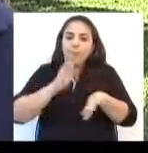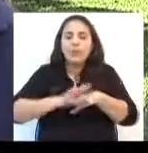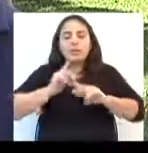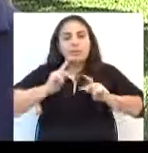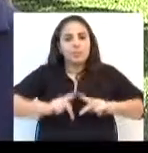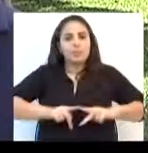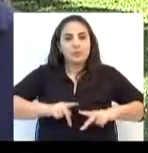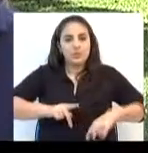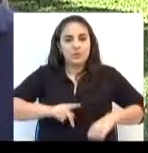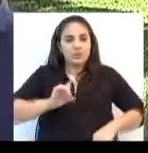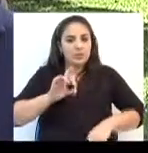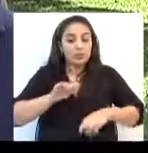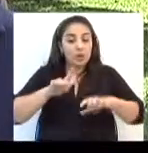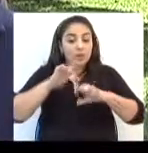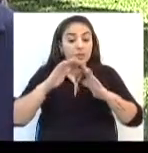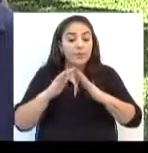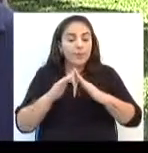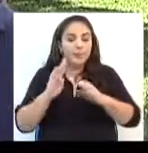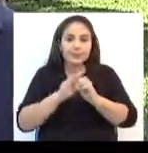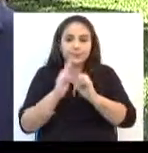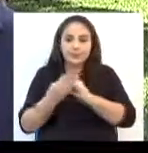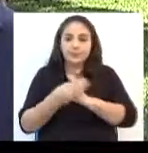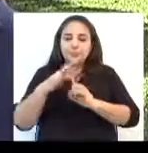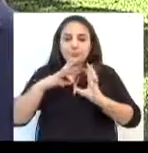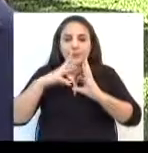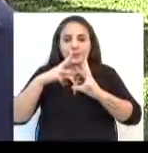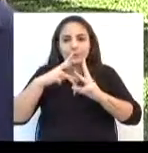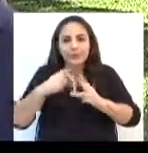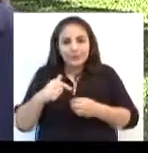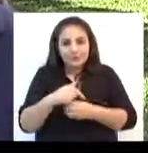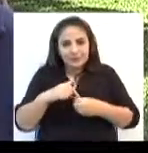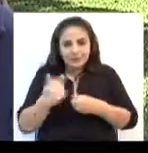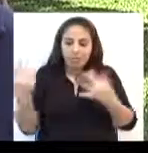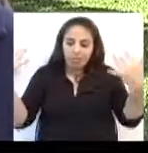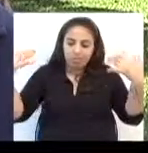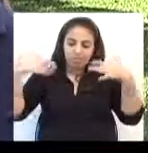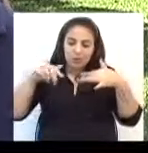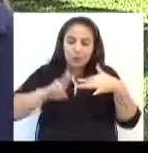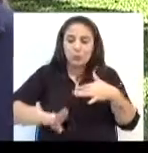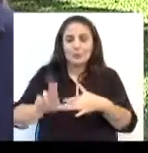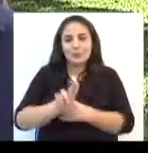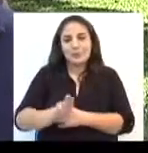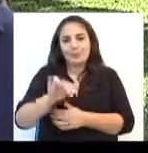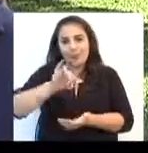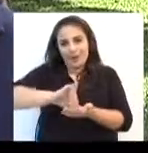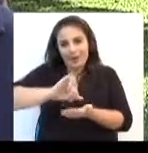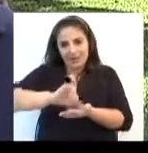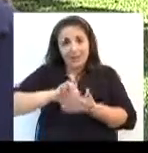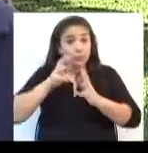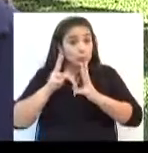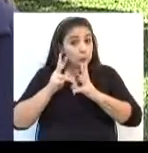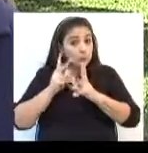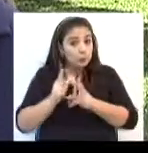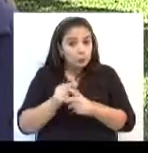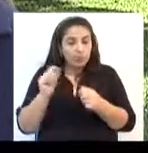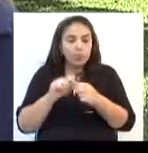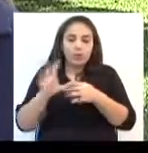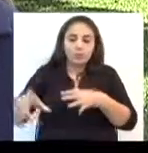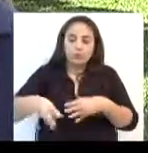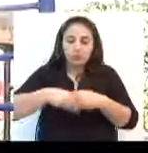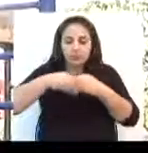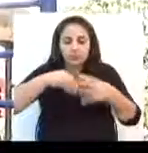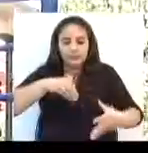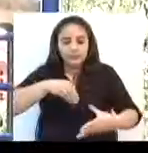só as pessoas locais, né? Que moram aqui no bairro, como também toda a cidade agora está se usufruindo da praça. Então, isso tudo foi feito, essa